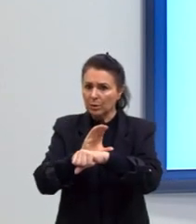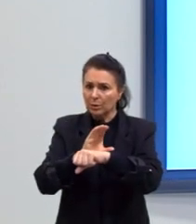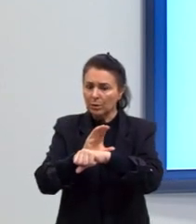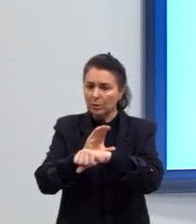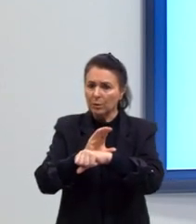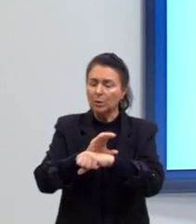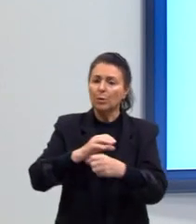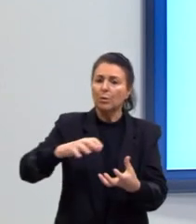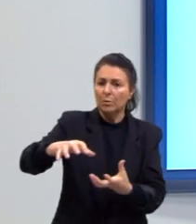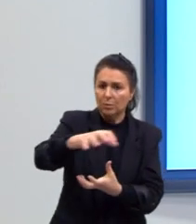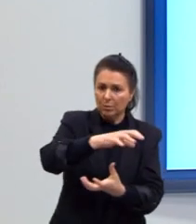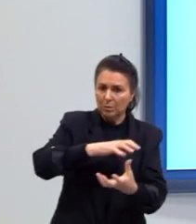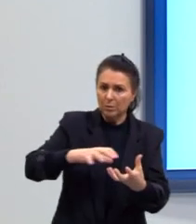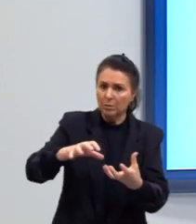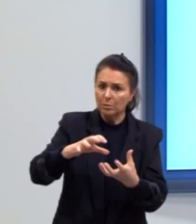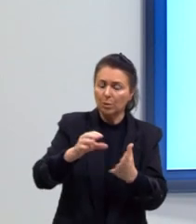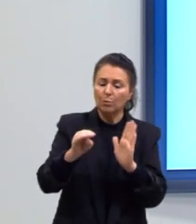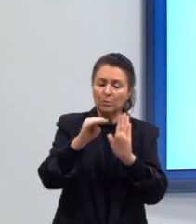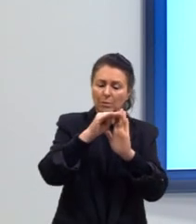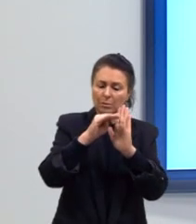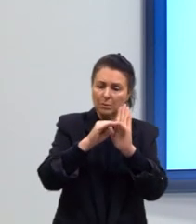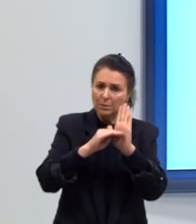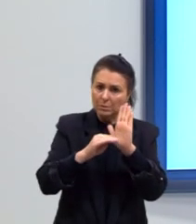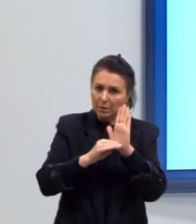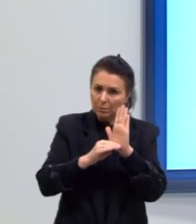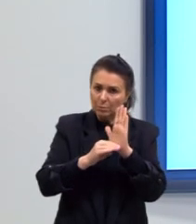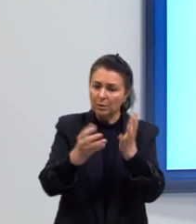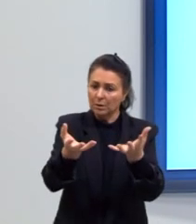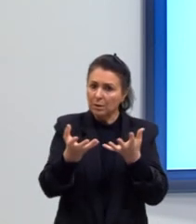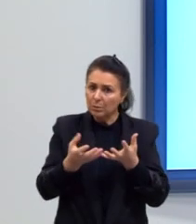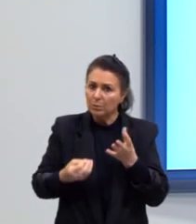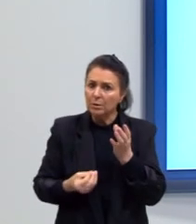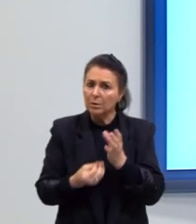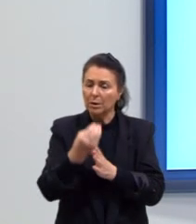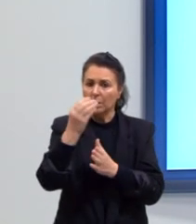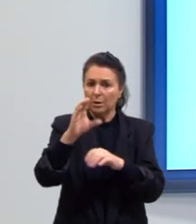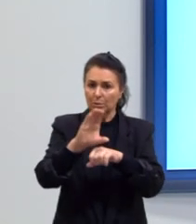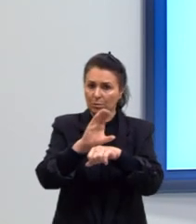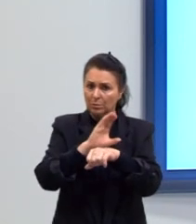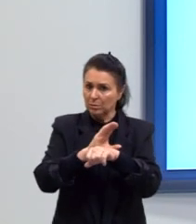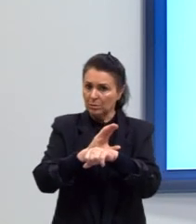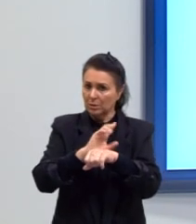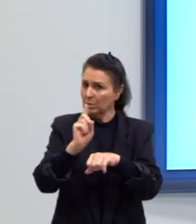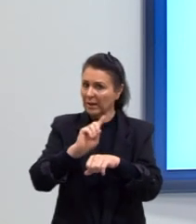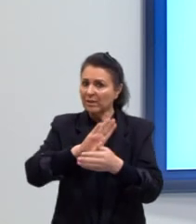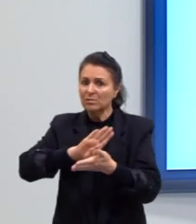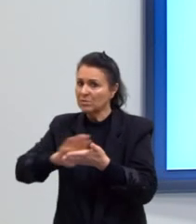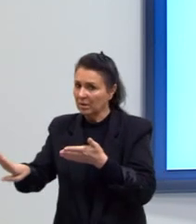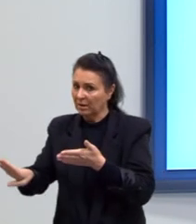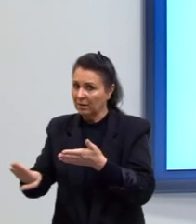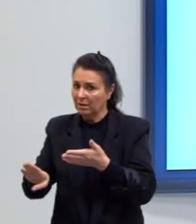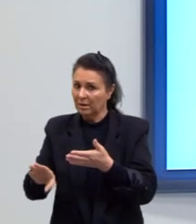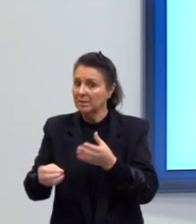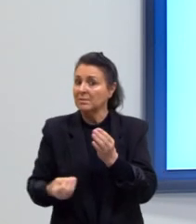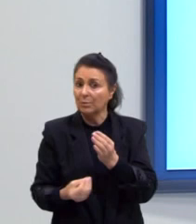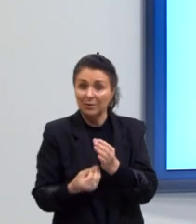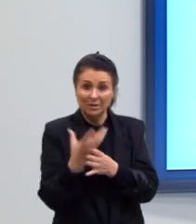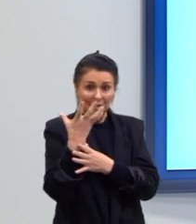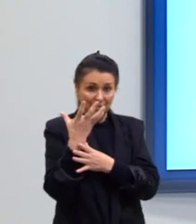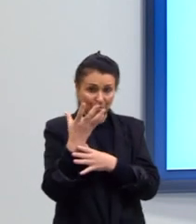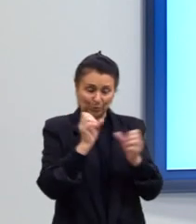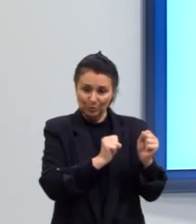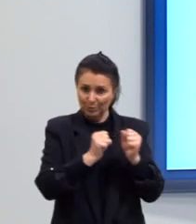estabelecendo um poder constituinte, querendo criar uma Constituição. Então, eles não estão suprimindo, eles estão criando o poder